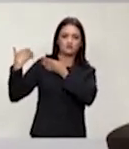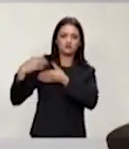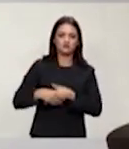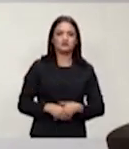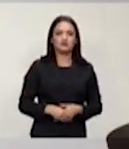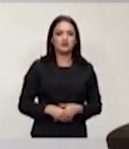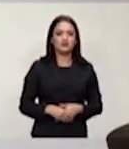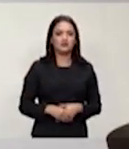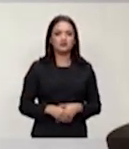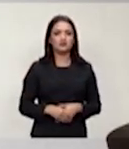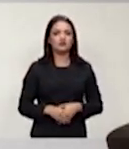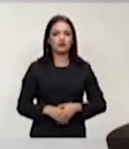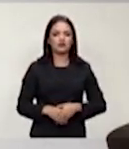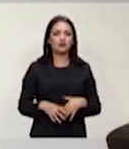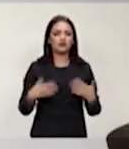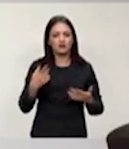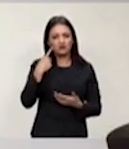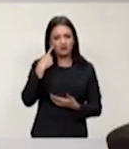É interessante que